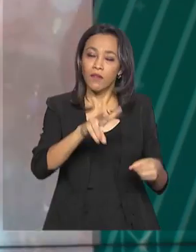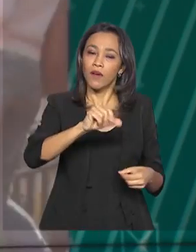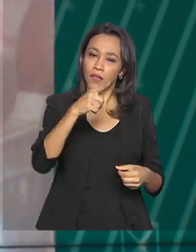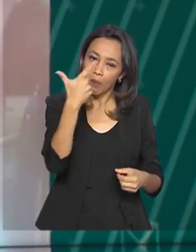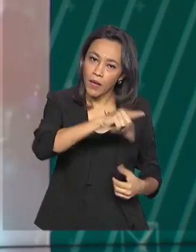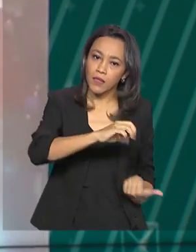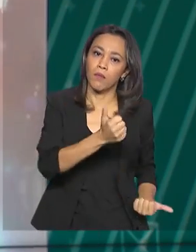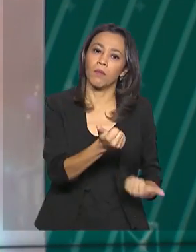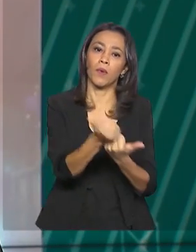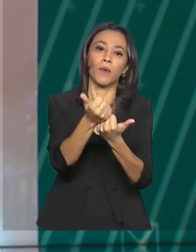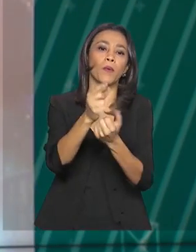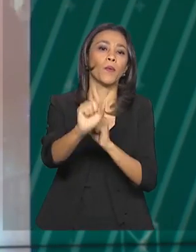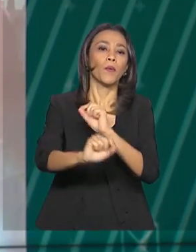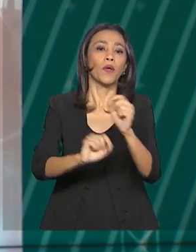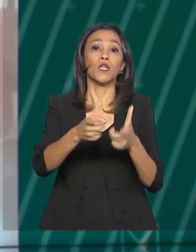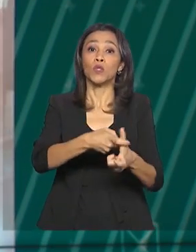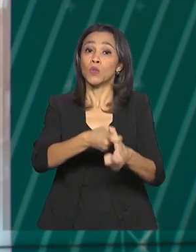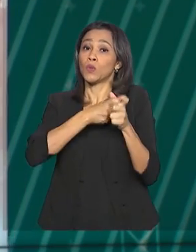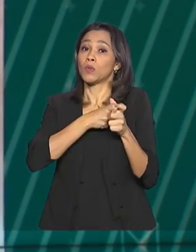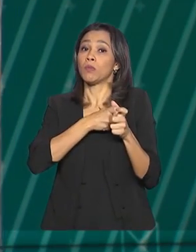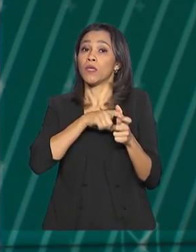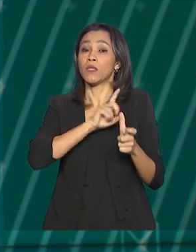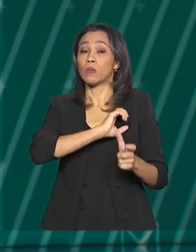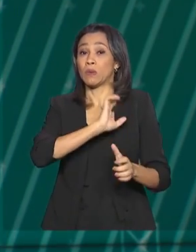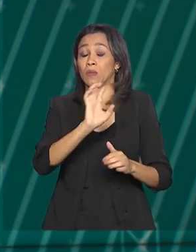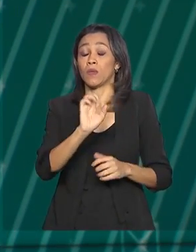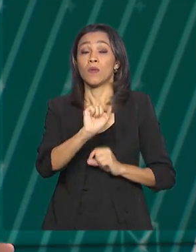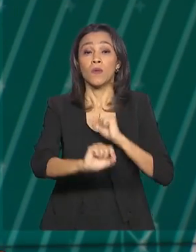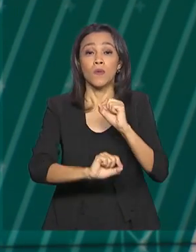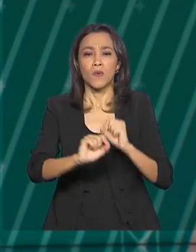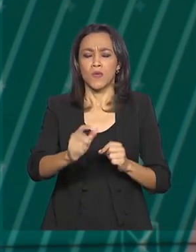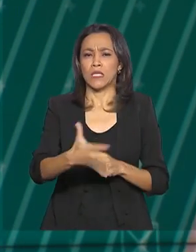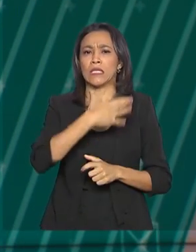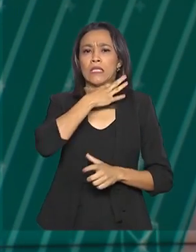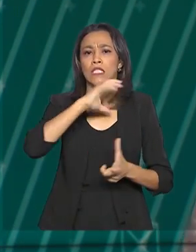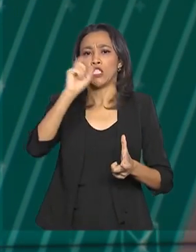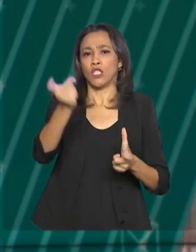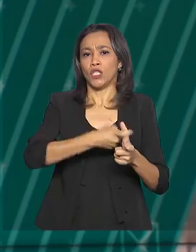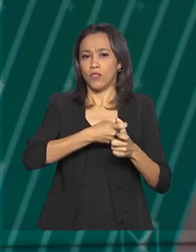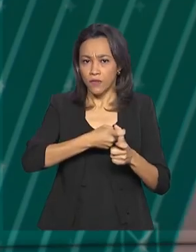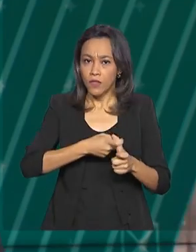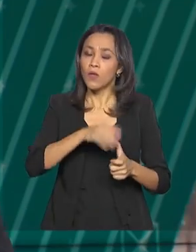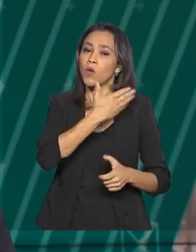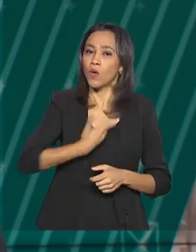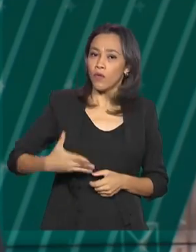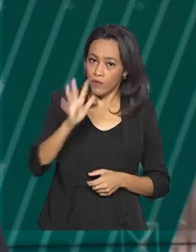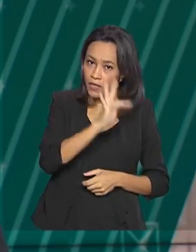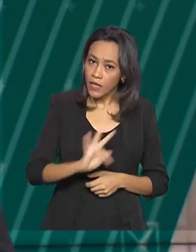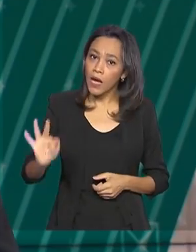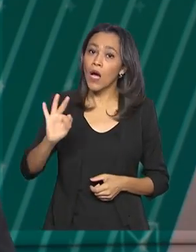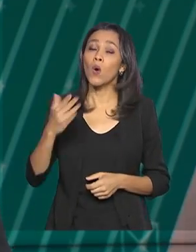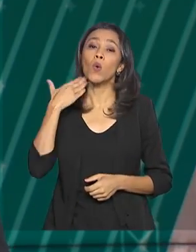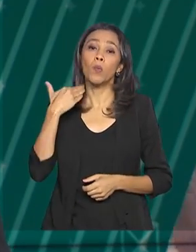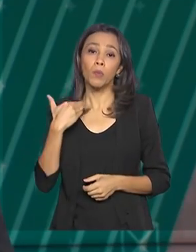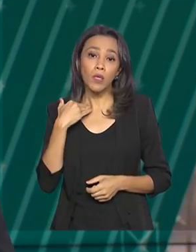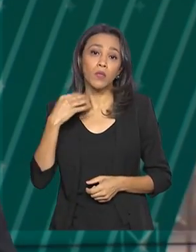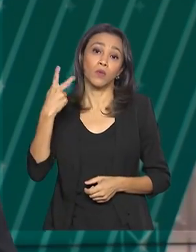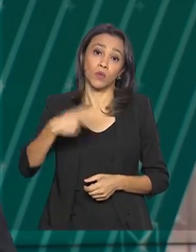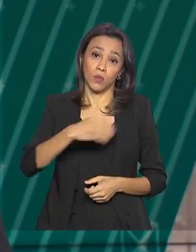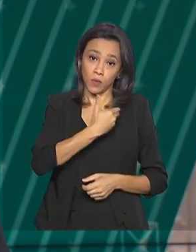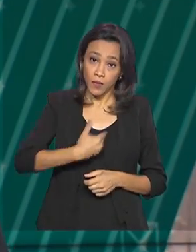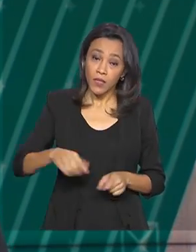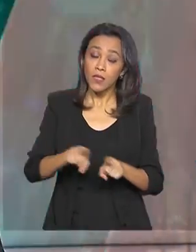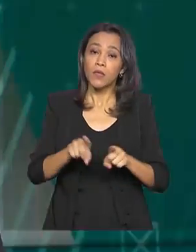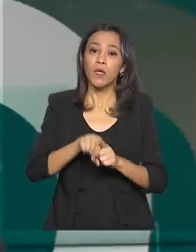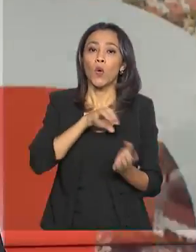reforço. Serão suspensos os pagamentos de dívidas com a União, com bancos públicos e organismos internacionais. O valor